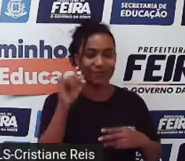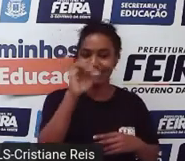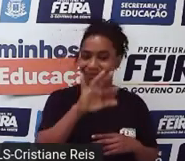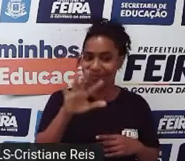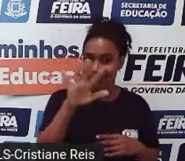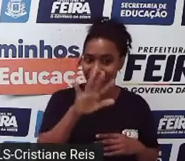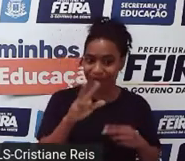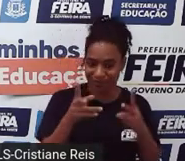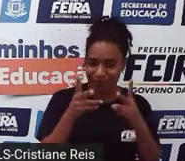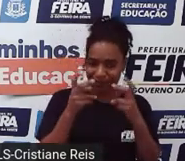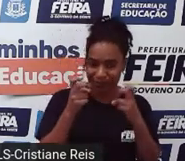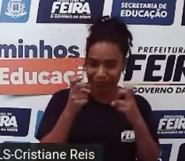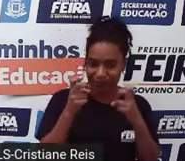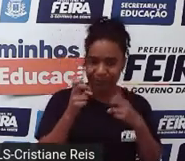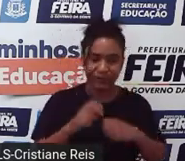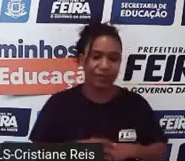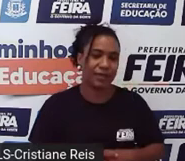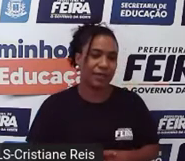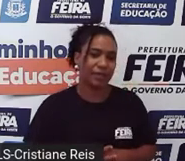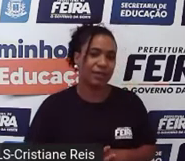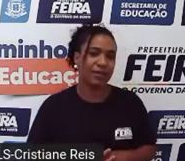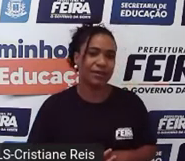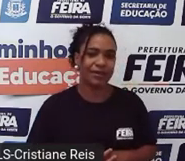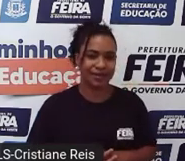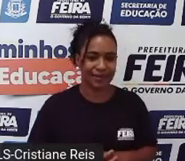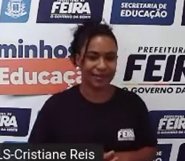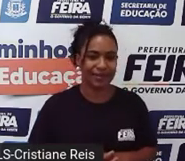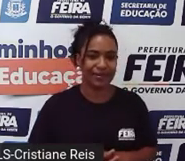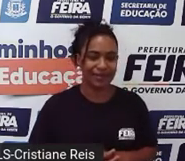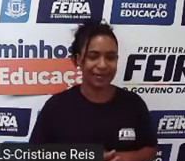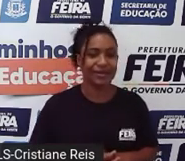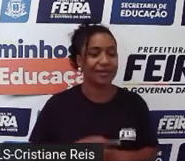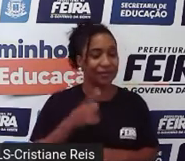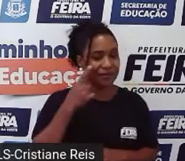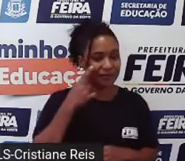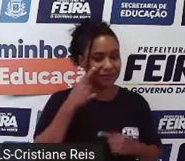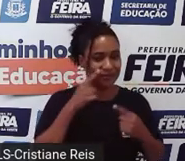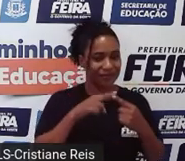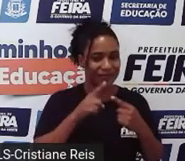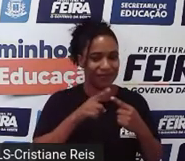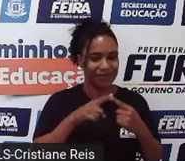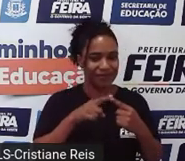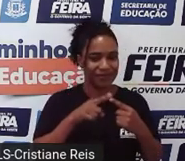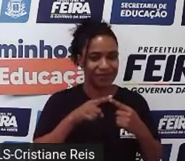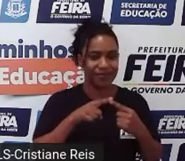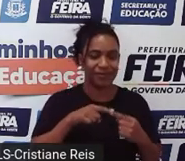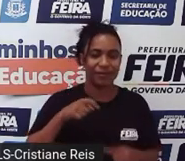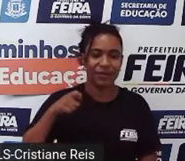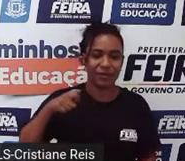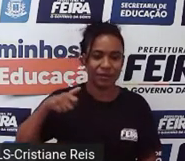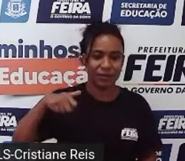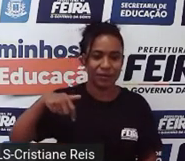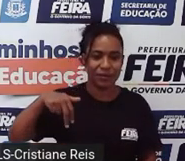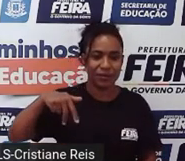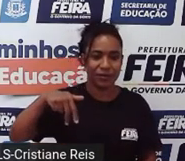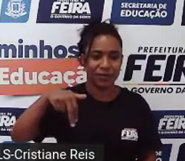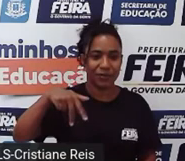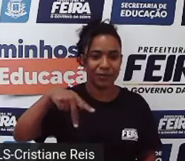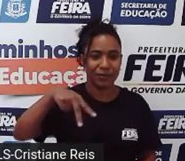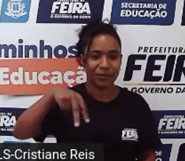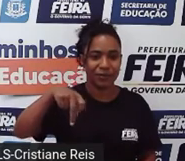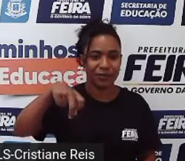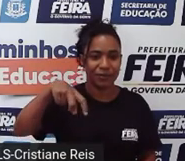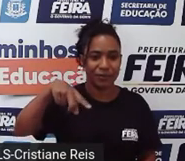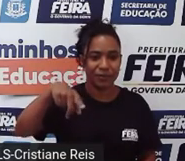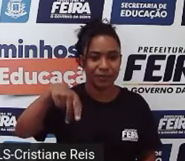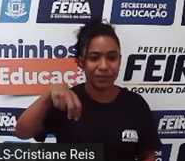Neste primeiro caso, a personagem está caminhando com dificuldade devido